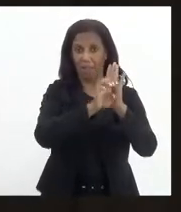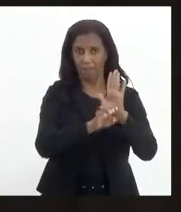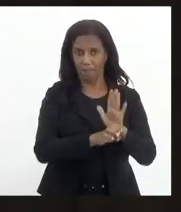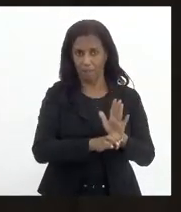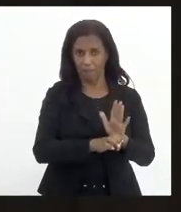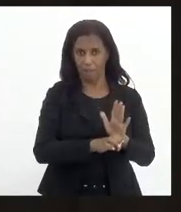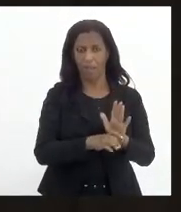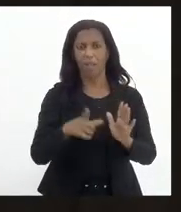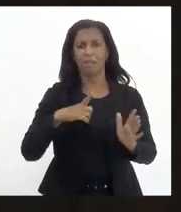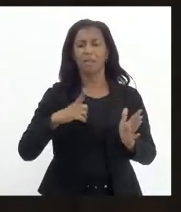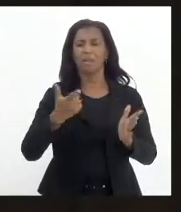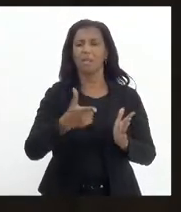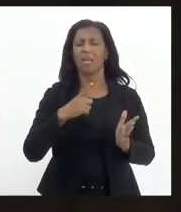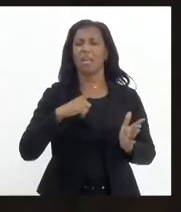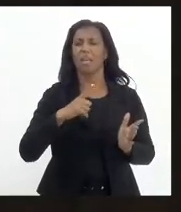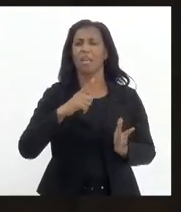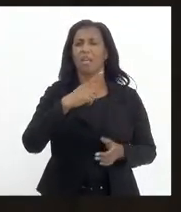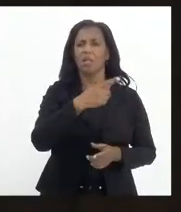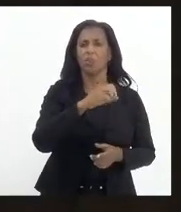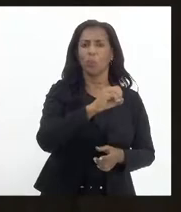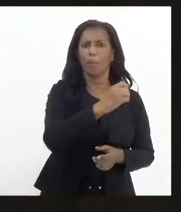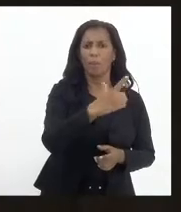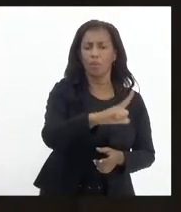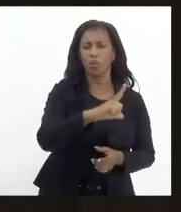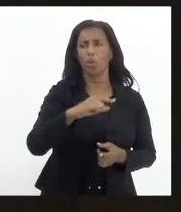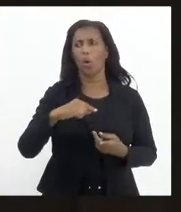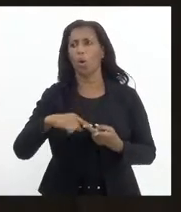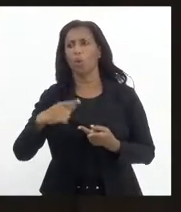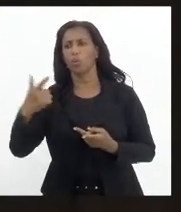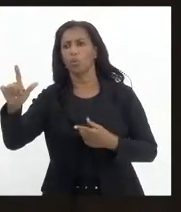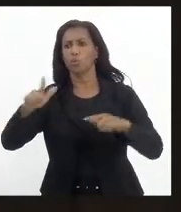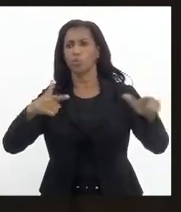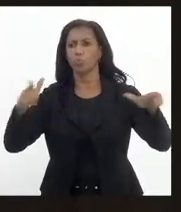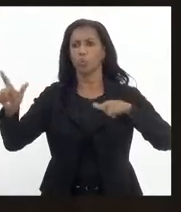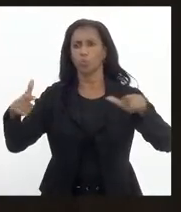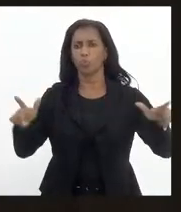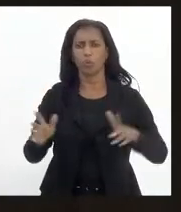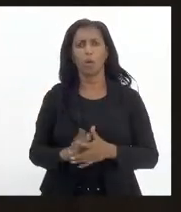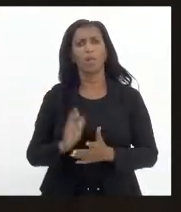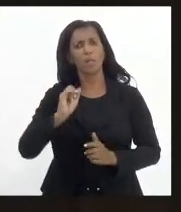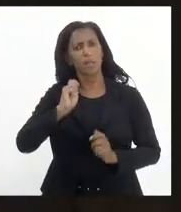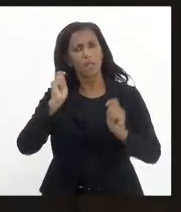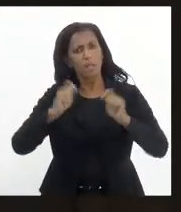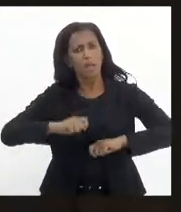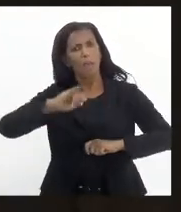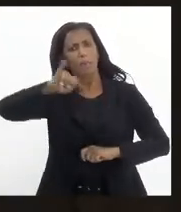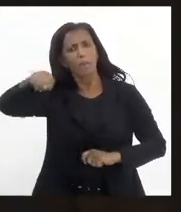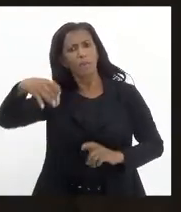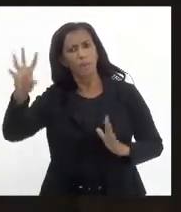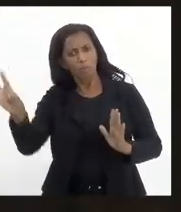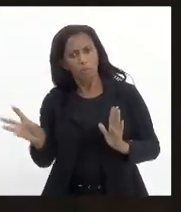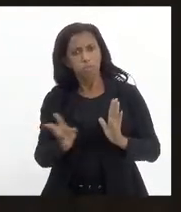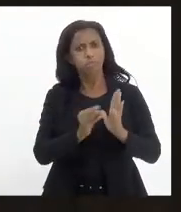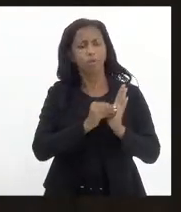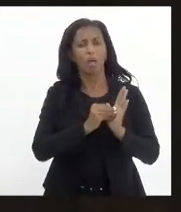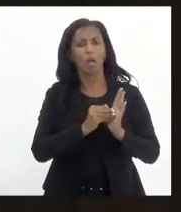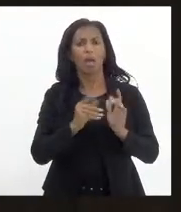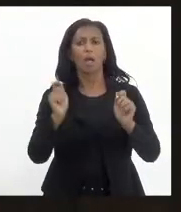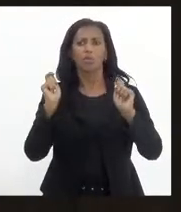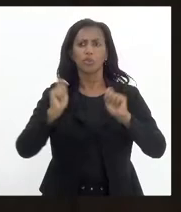uma emenda do Bancada do PSOL, existe emendas que podem ser aproveitadas no Tem emenda à vontade. Que são muito boas. A gente pode fazer um texto,